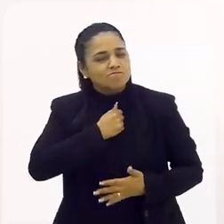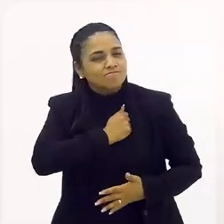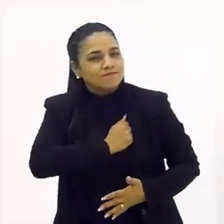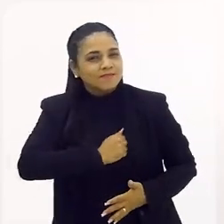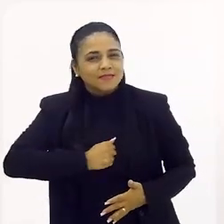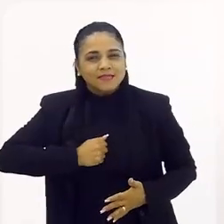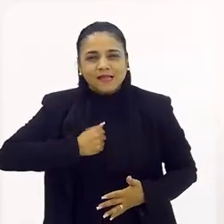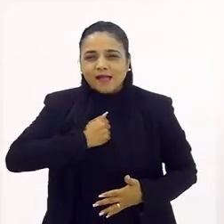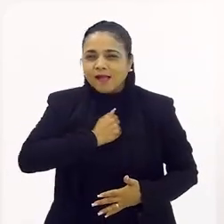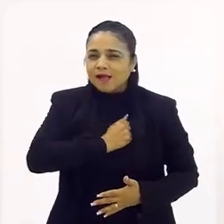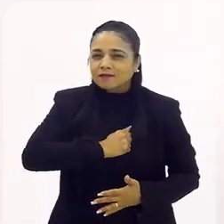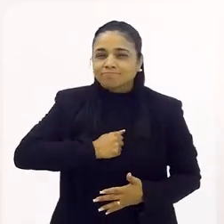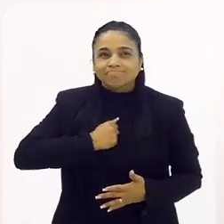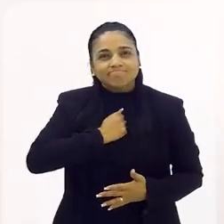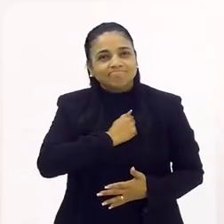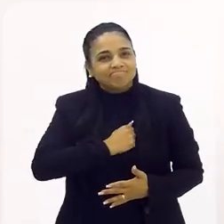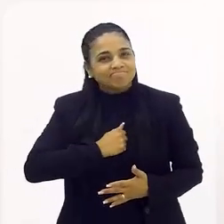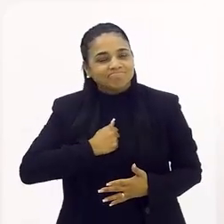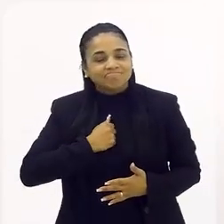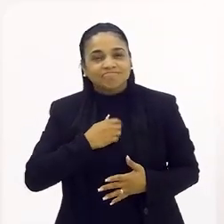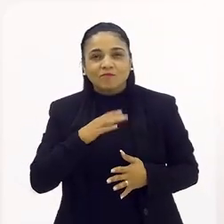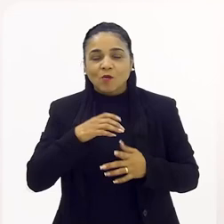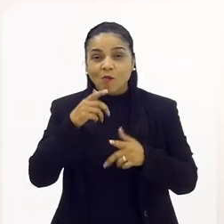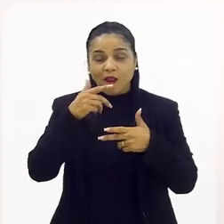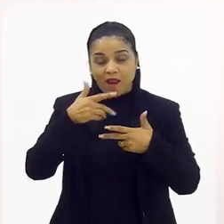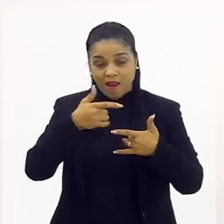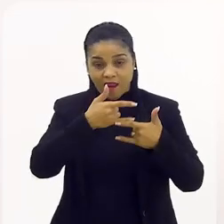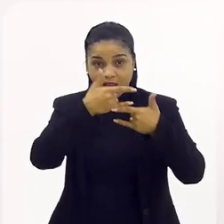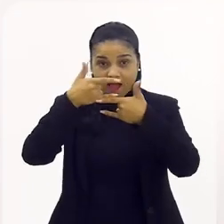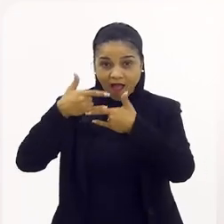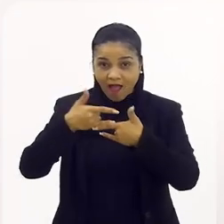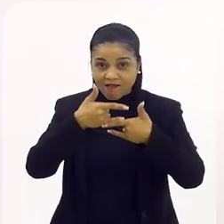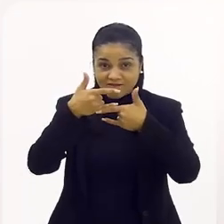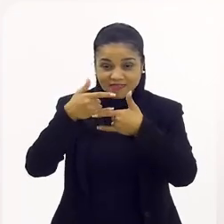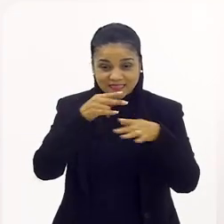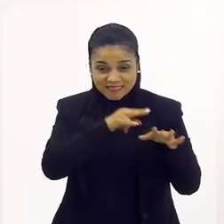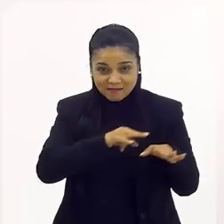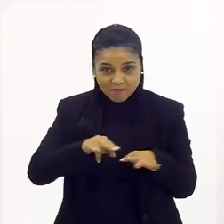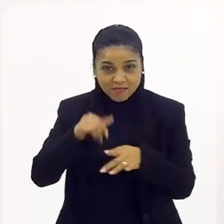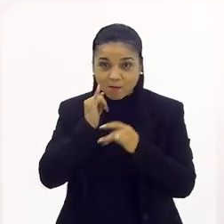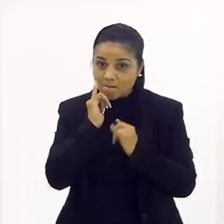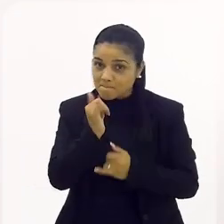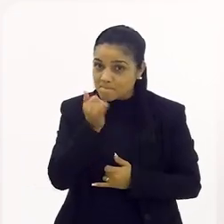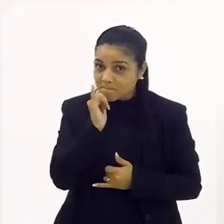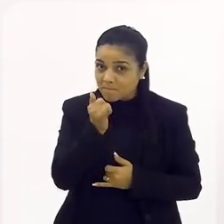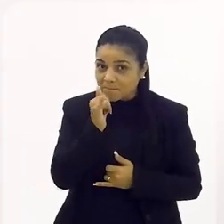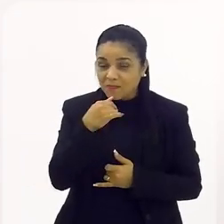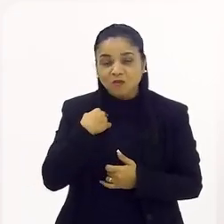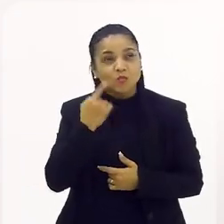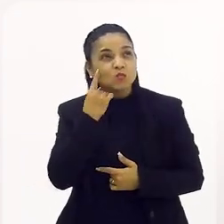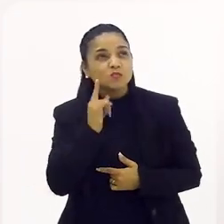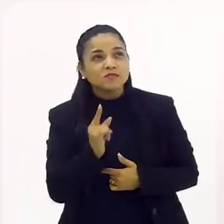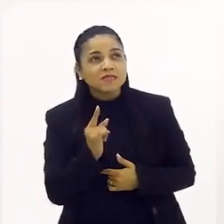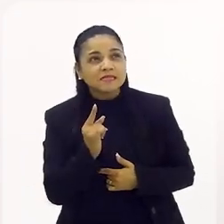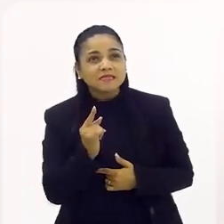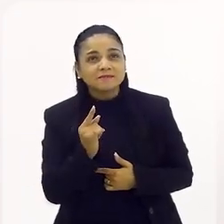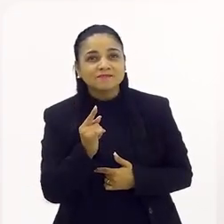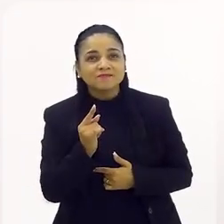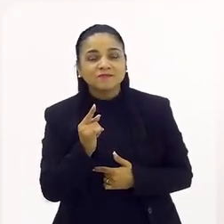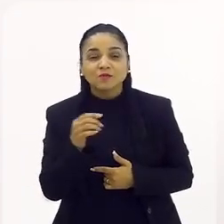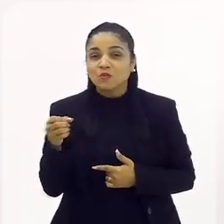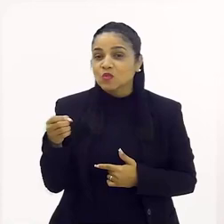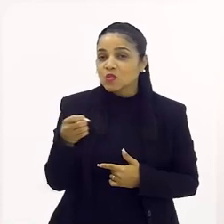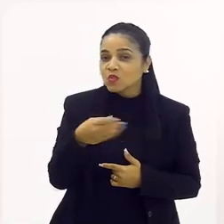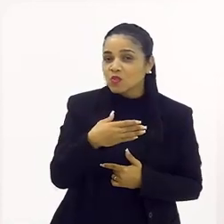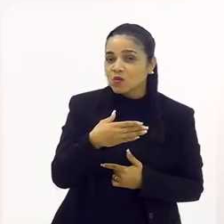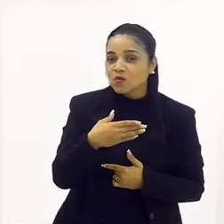saudade. Eu disse, inclusive, numa live essa semana, que eu não sei, para quem vai